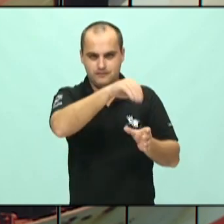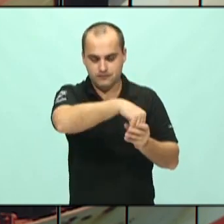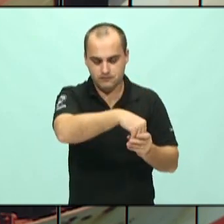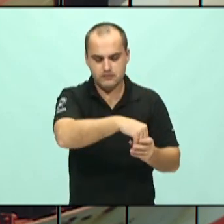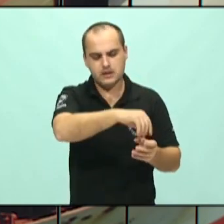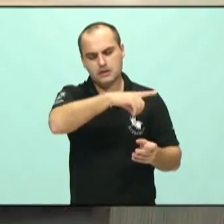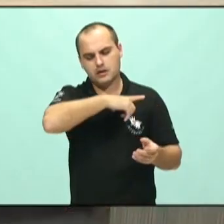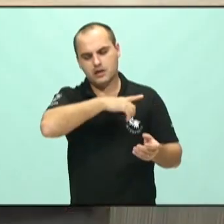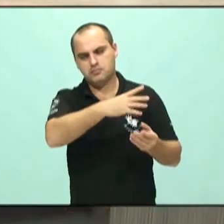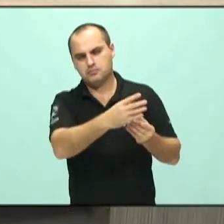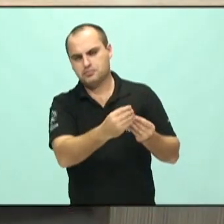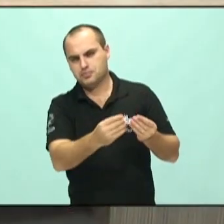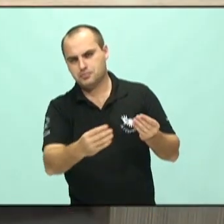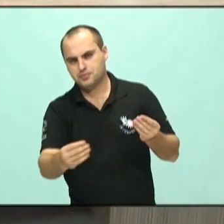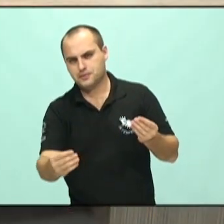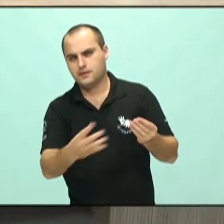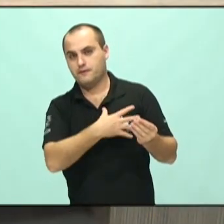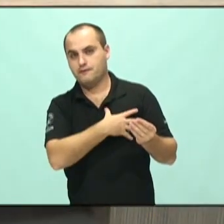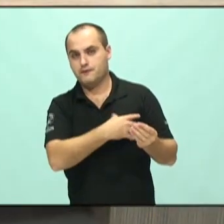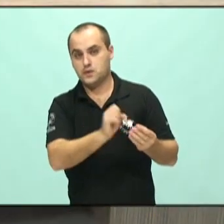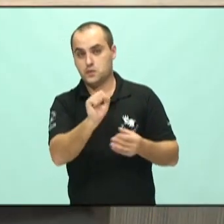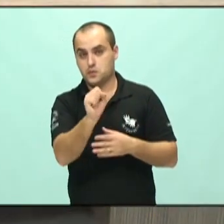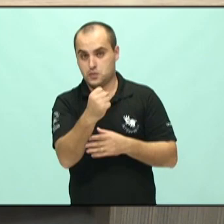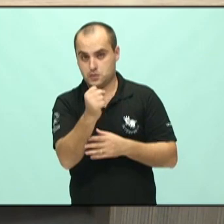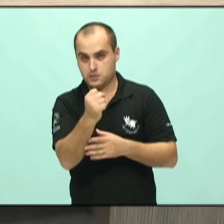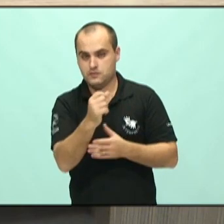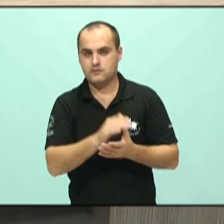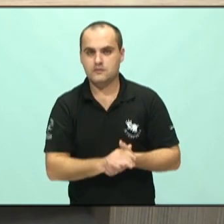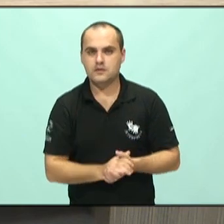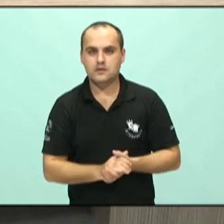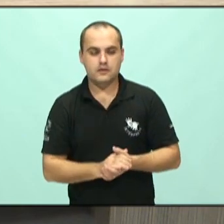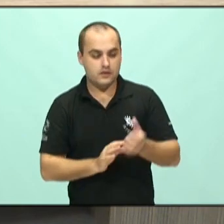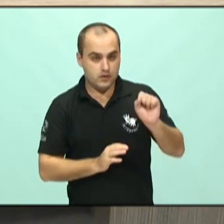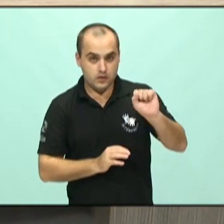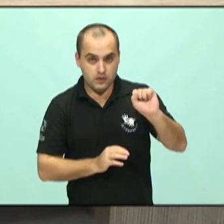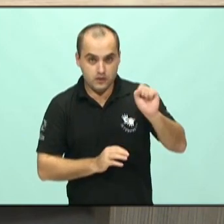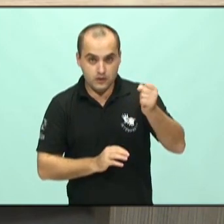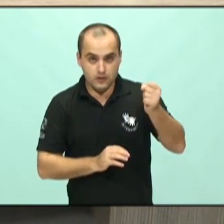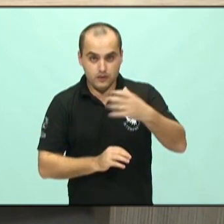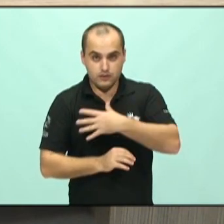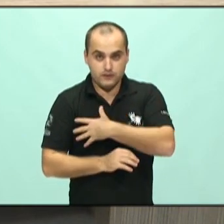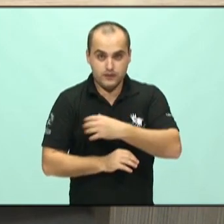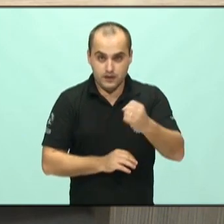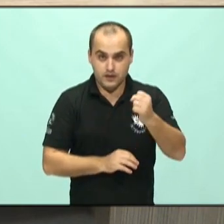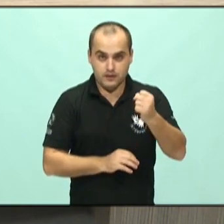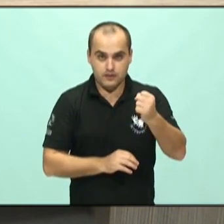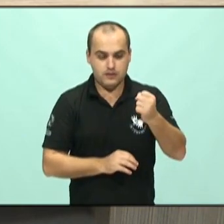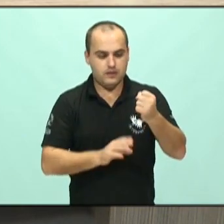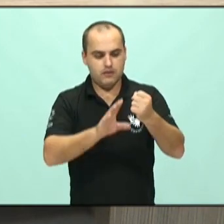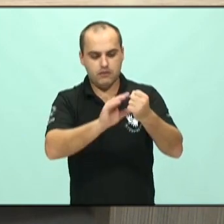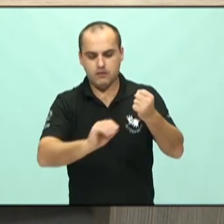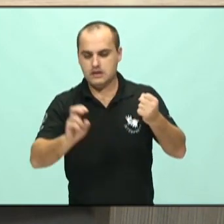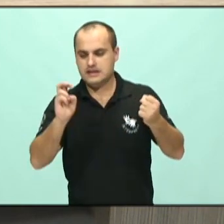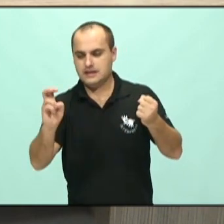de mais idade, tiveram oito filhos. Dos oito, cinco filhos têm problemas psiquiátricos diversos.